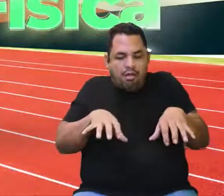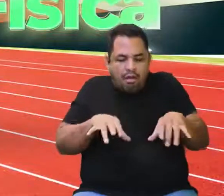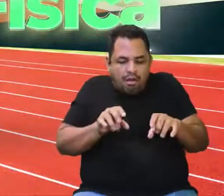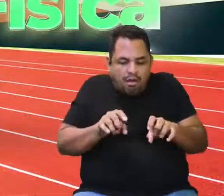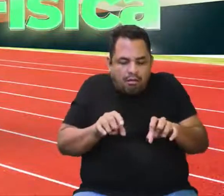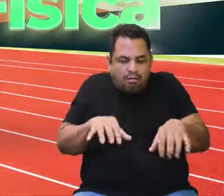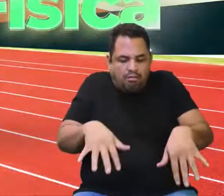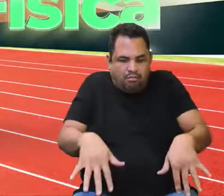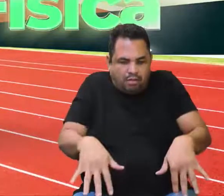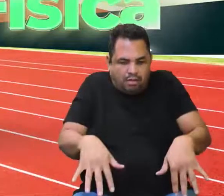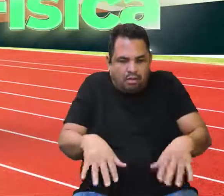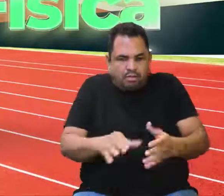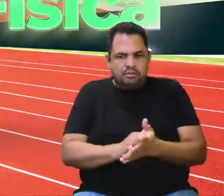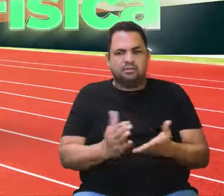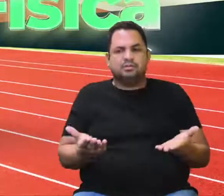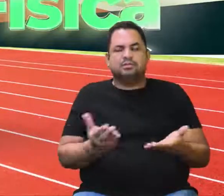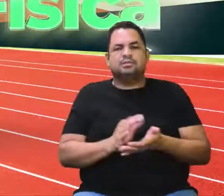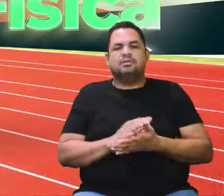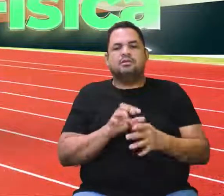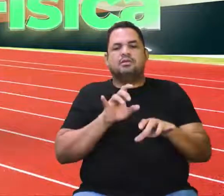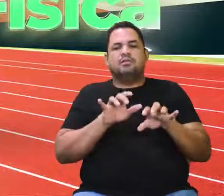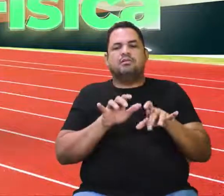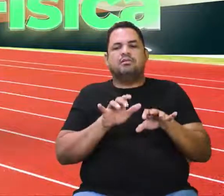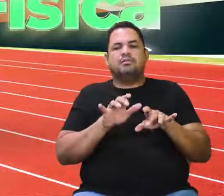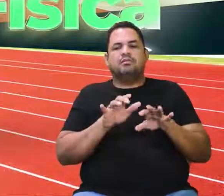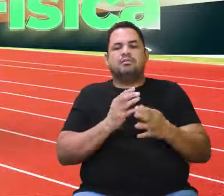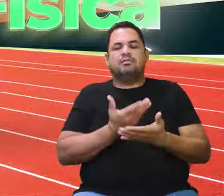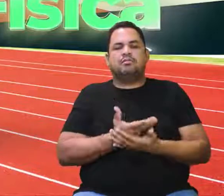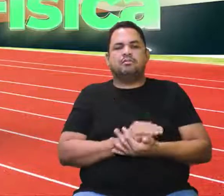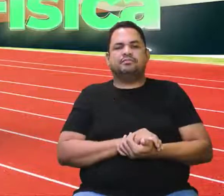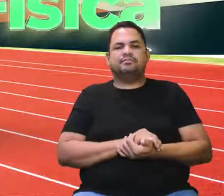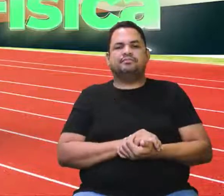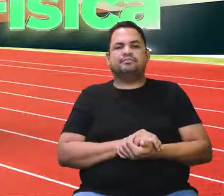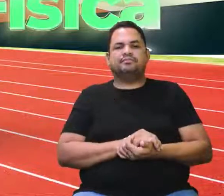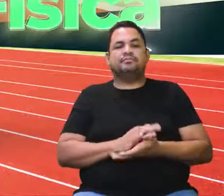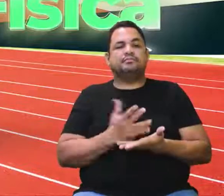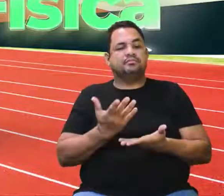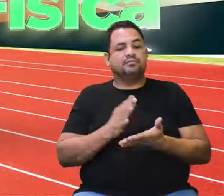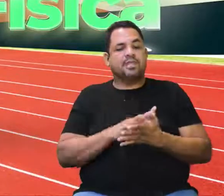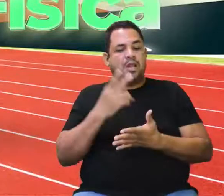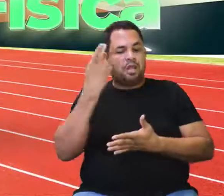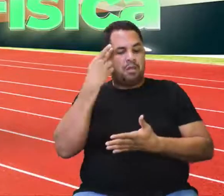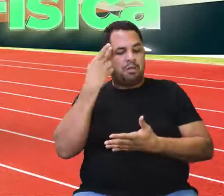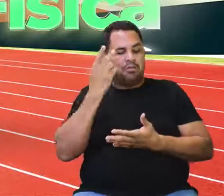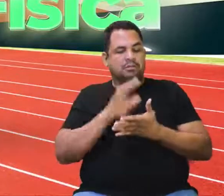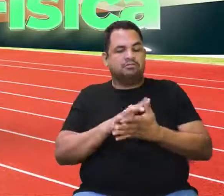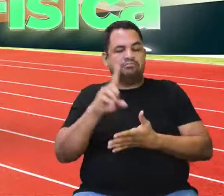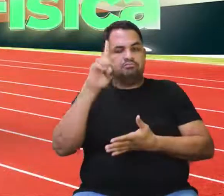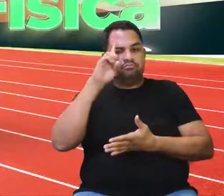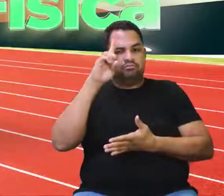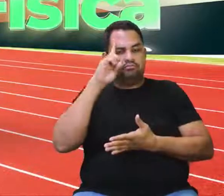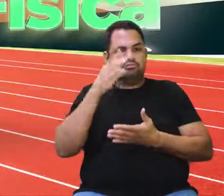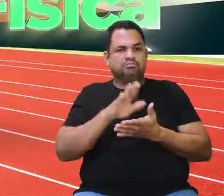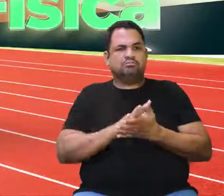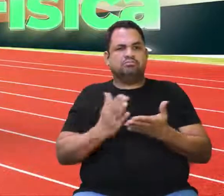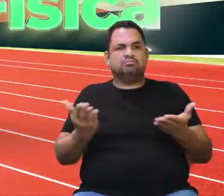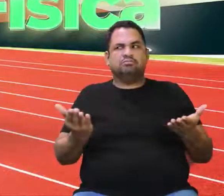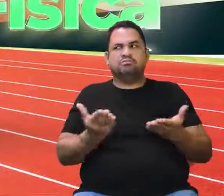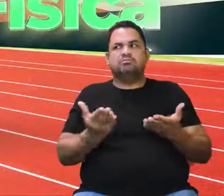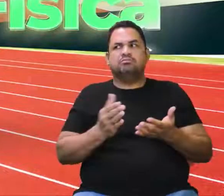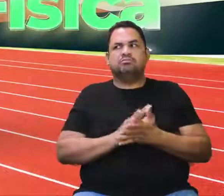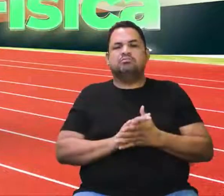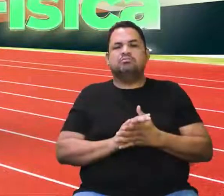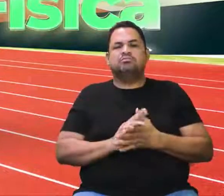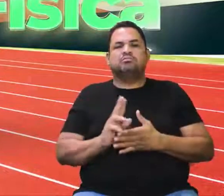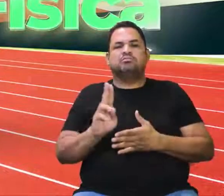curvatura, os braços ali flexionados e digitando no computador. Isso é muito comum no nosso cotidiano. Então, quando a gente